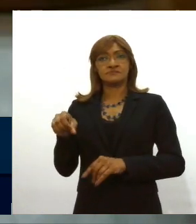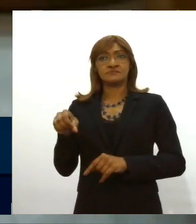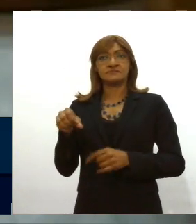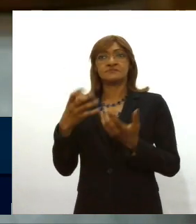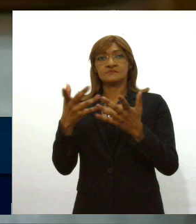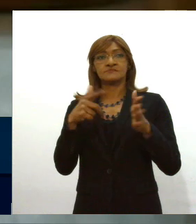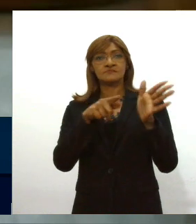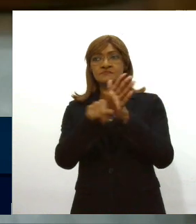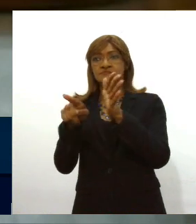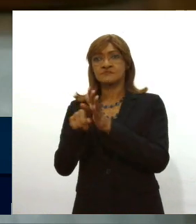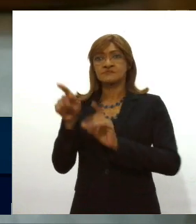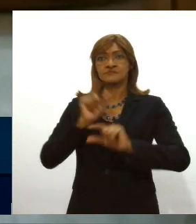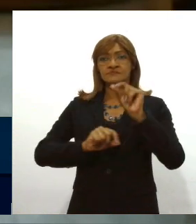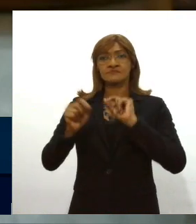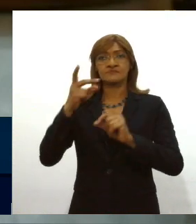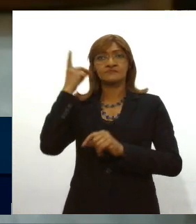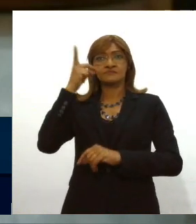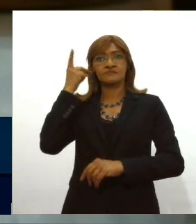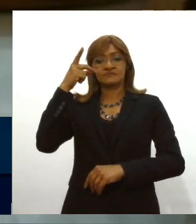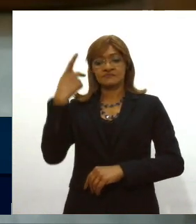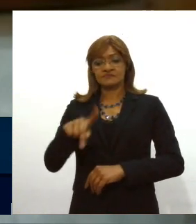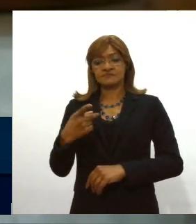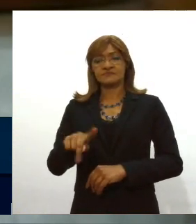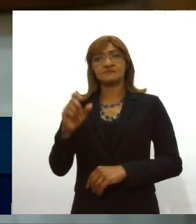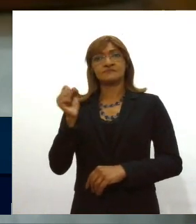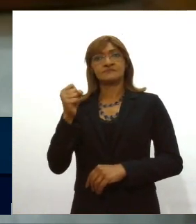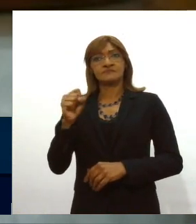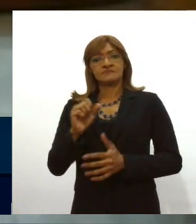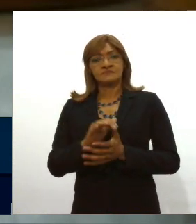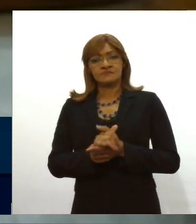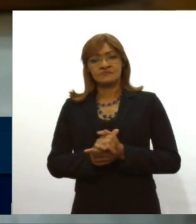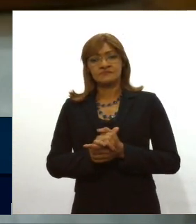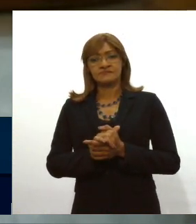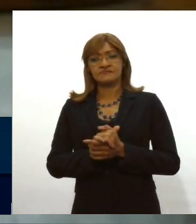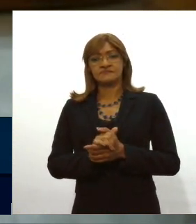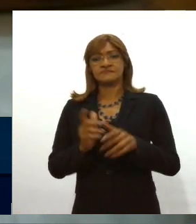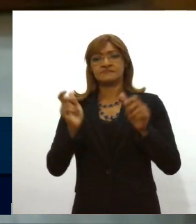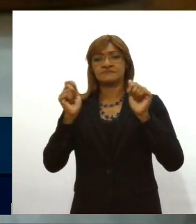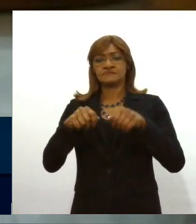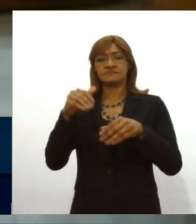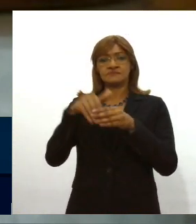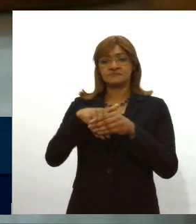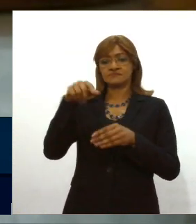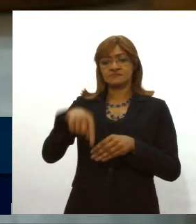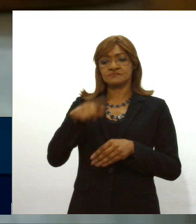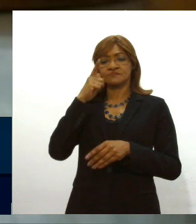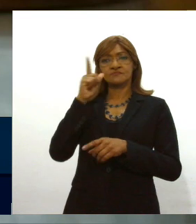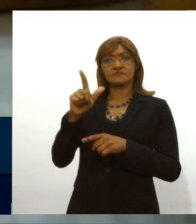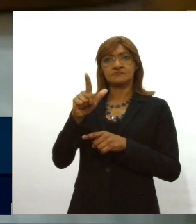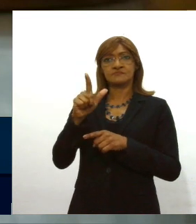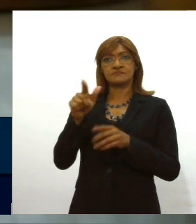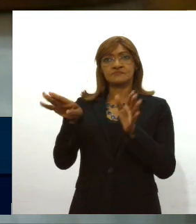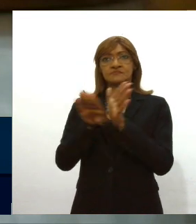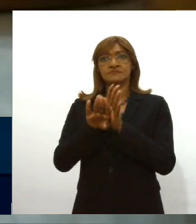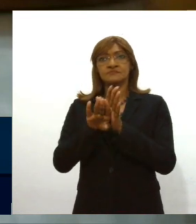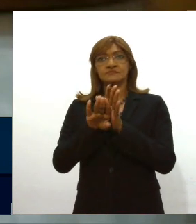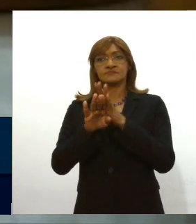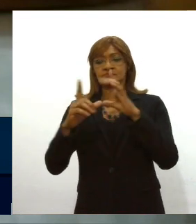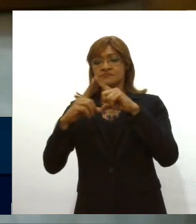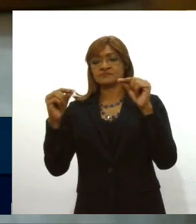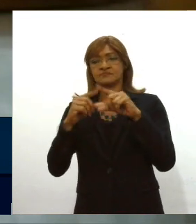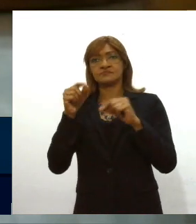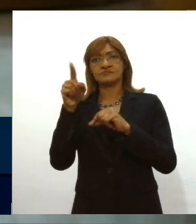os parlamentares aqui de Sergipe os parlamentares sergipanos que conseguem o voto aqui e muitas vezes chegam lá e decepcionam